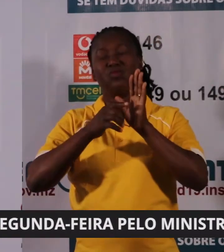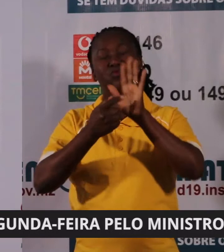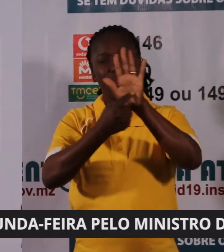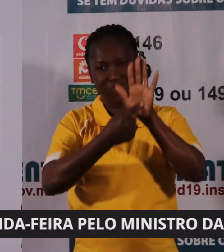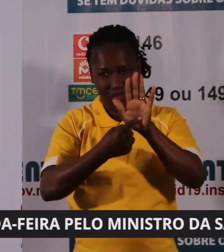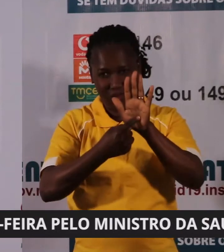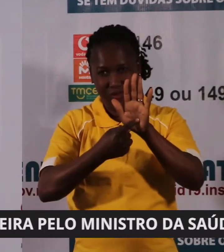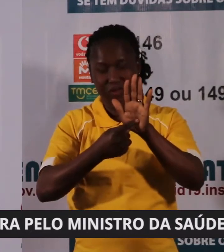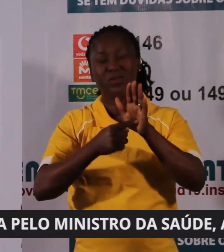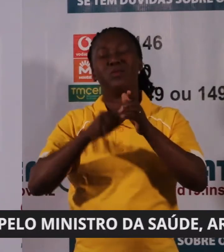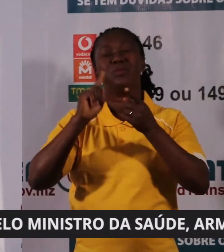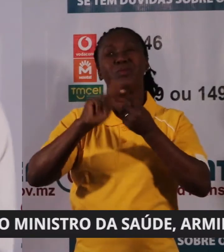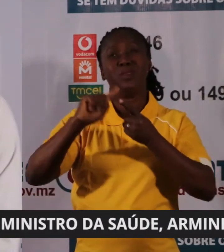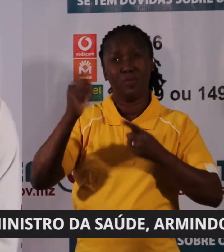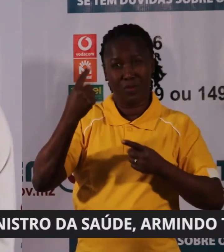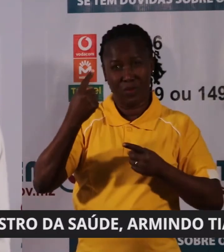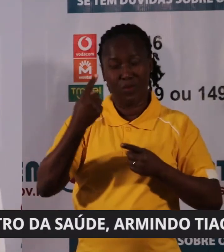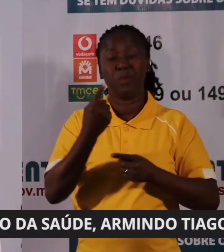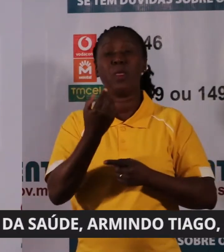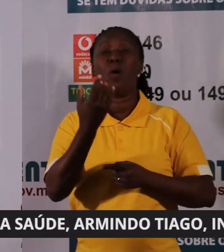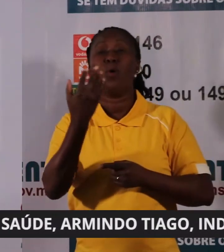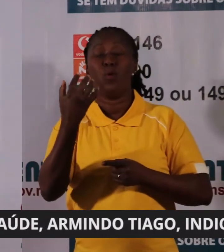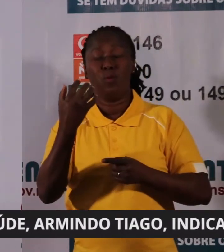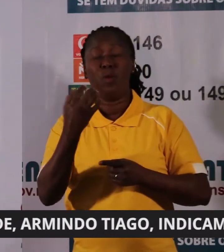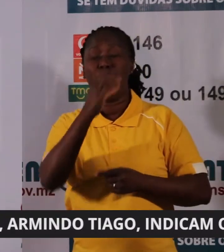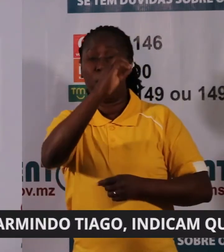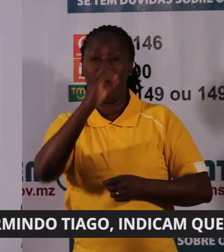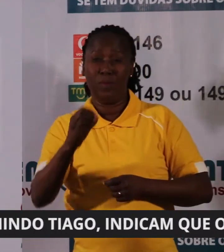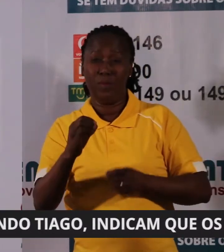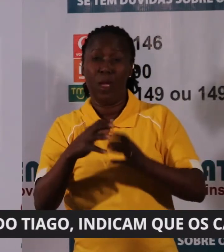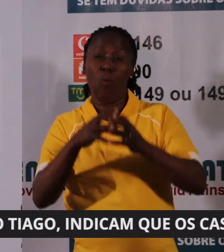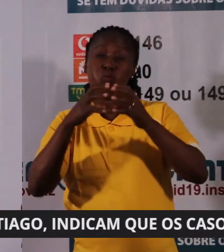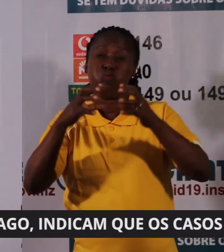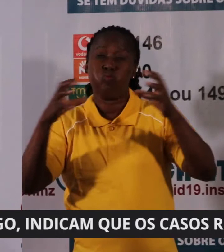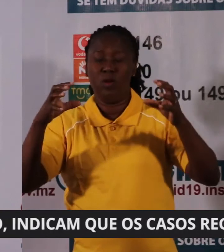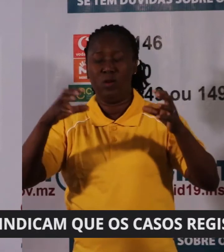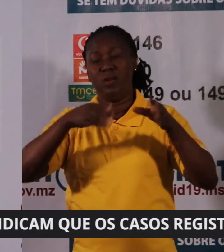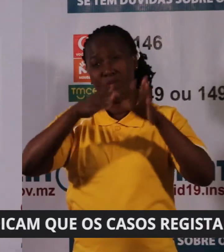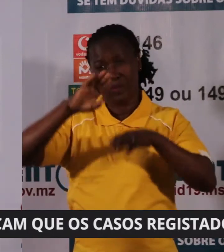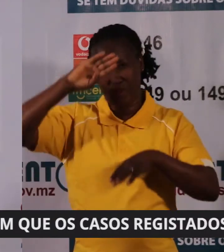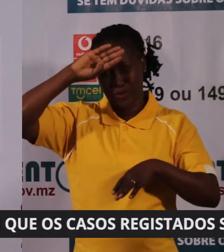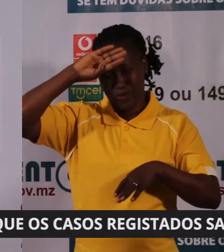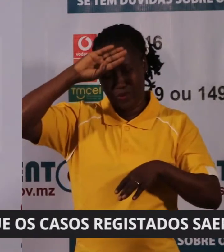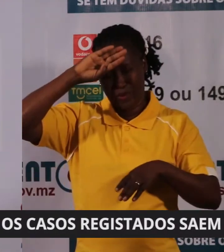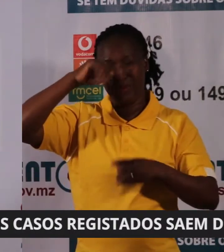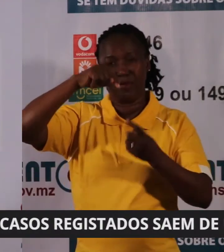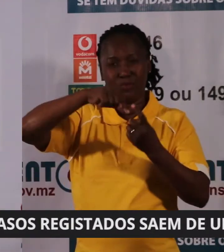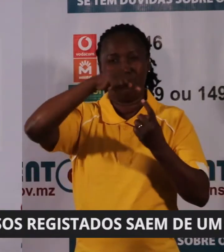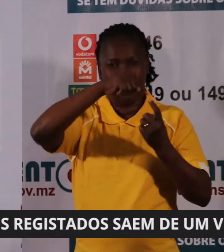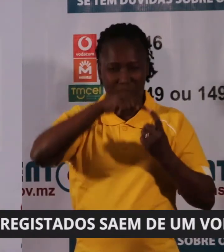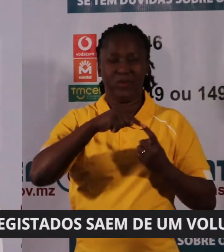primeiro, uma elevada percentagem de positividade das pessoas testadas.